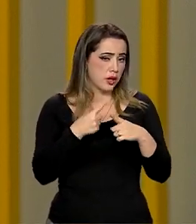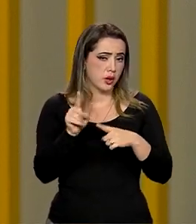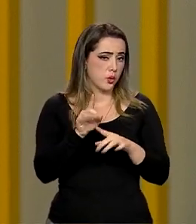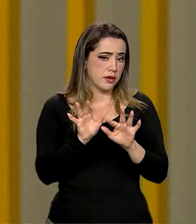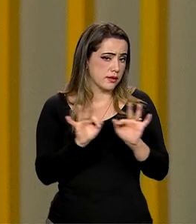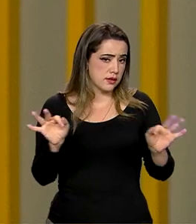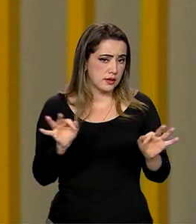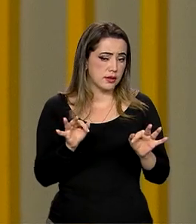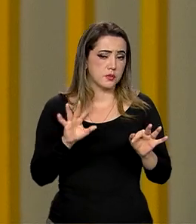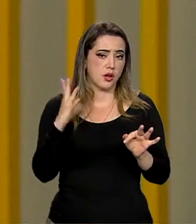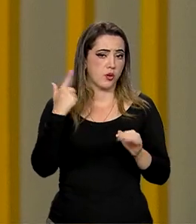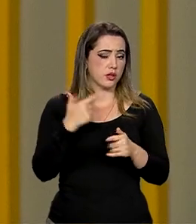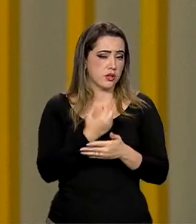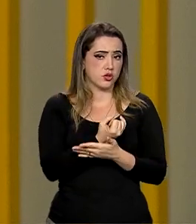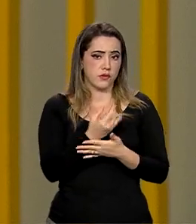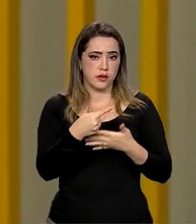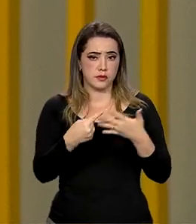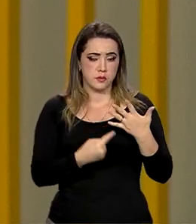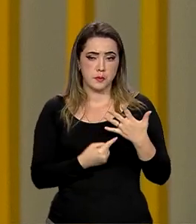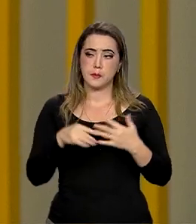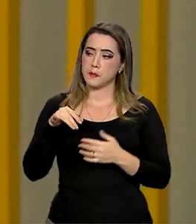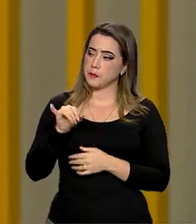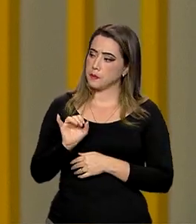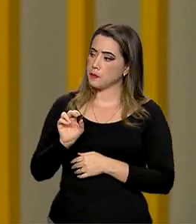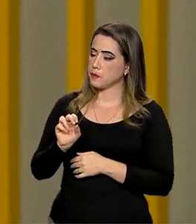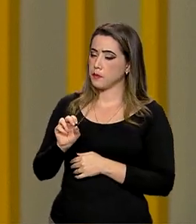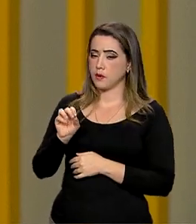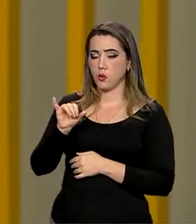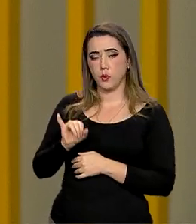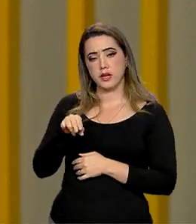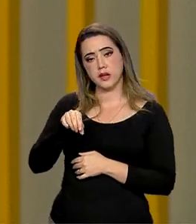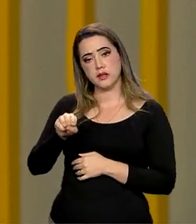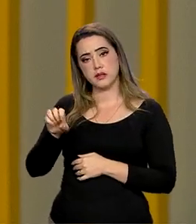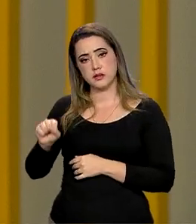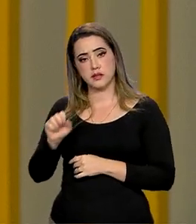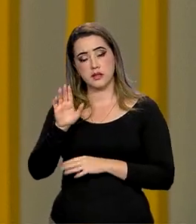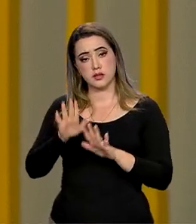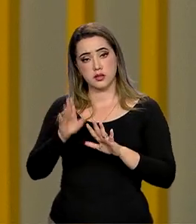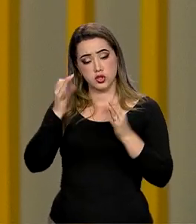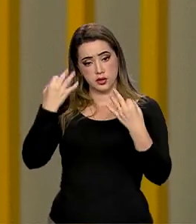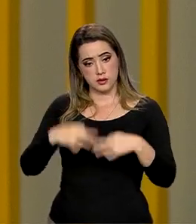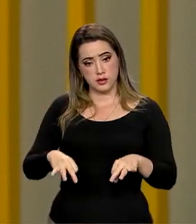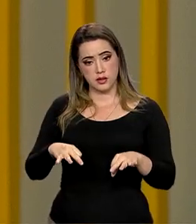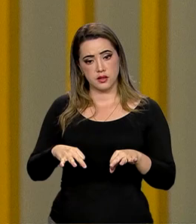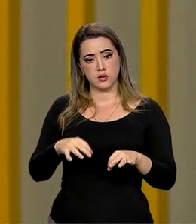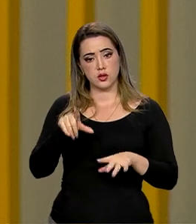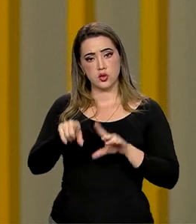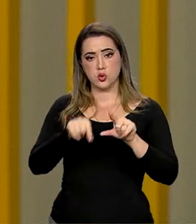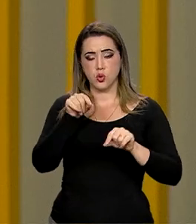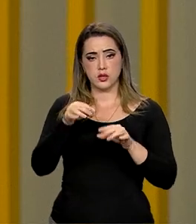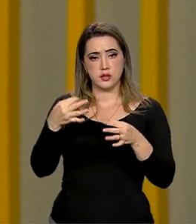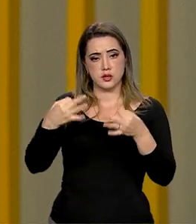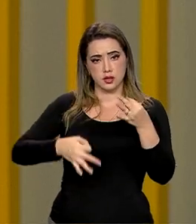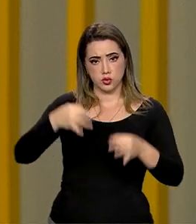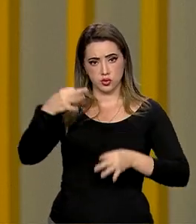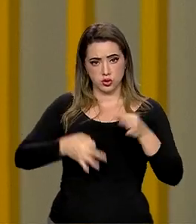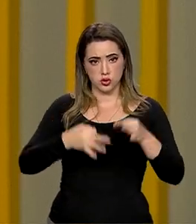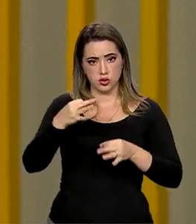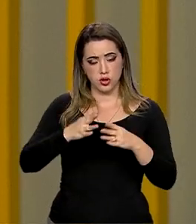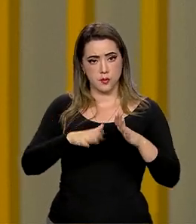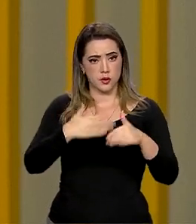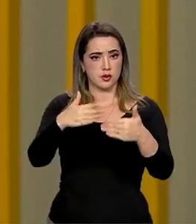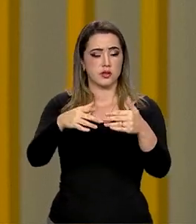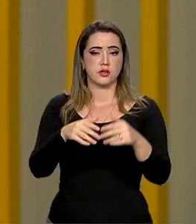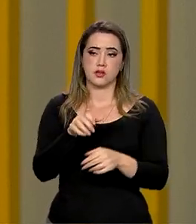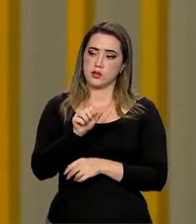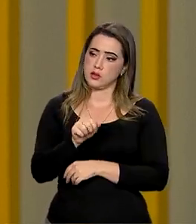ela acontece por vários fatores. O INSS, uma vez que tem já, em definitivo, as decisões judiciais transitadas e julgadas e que